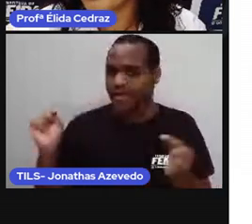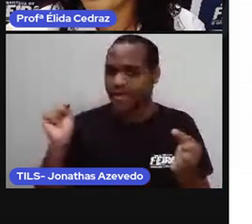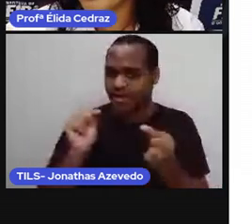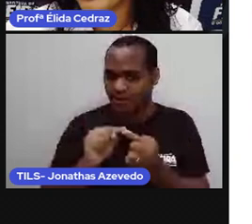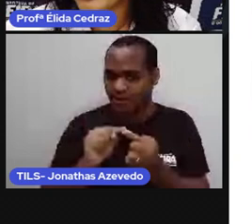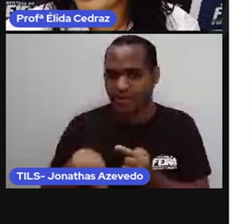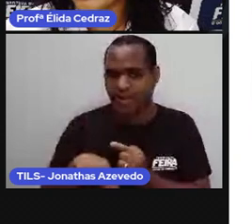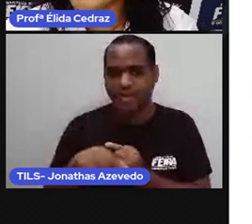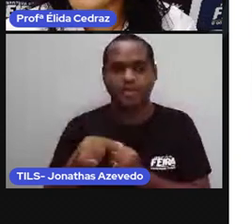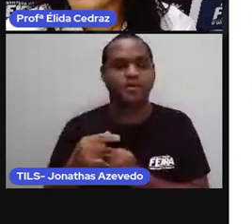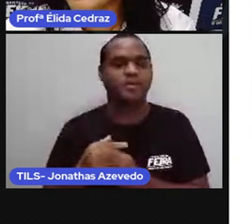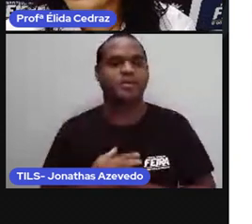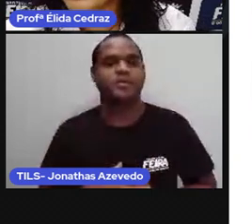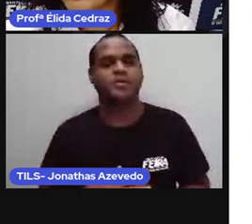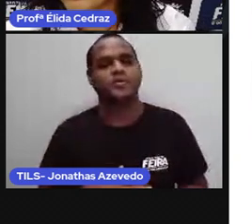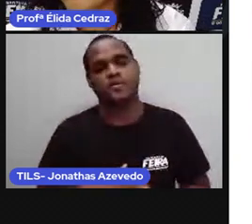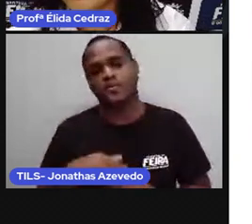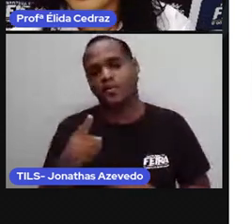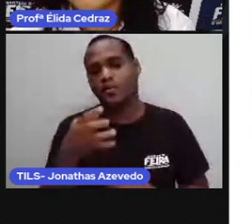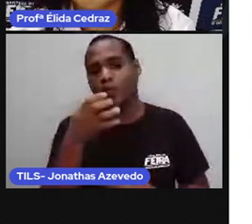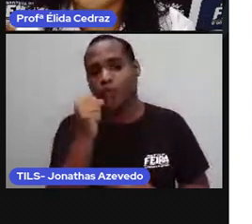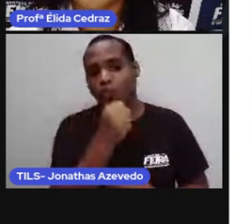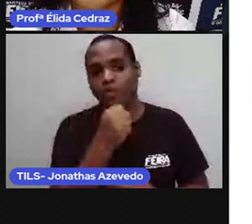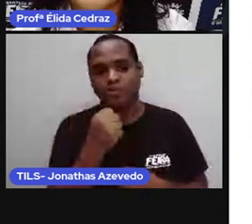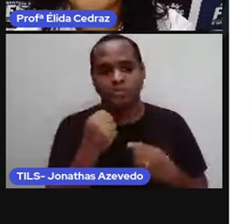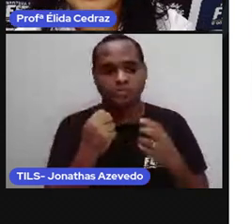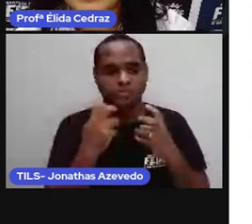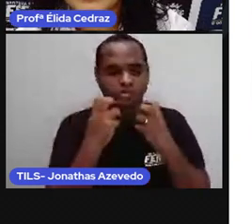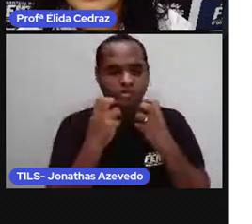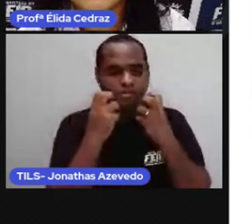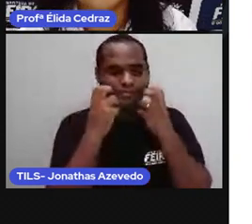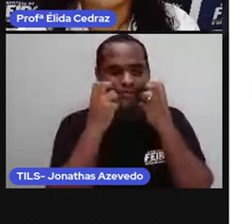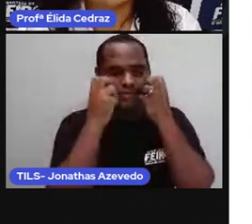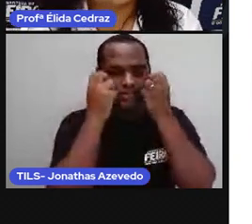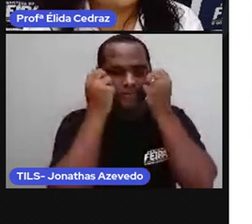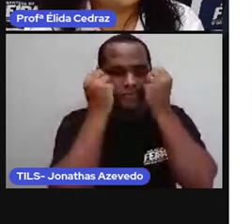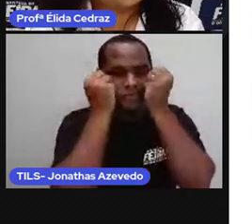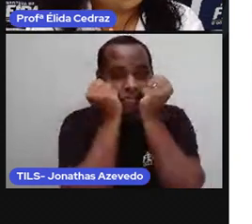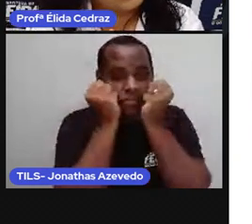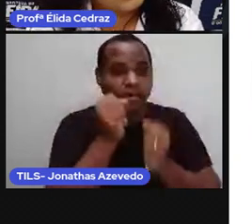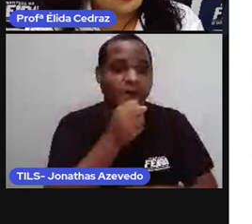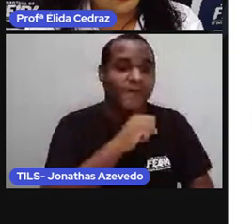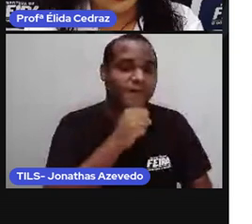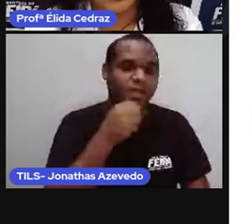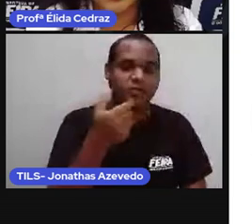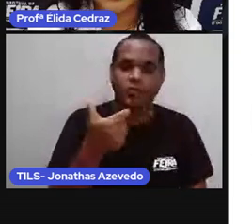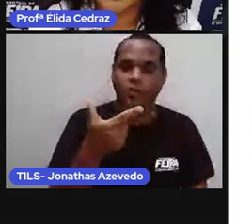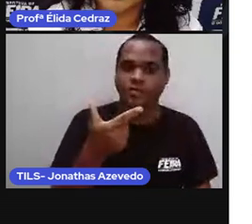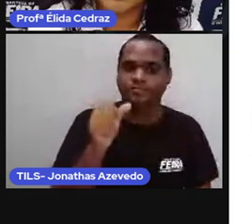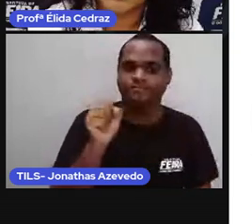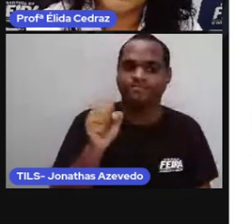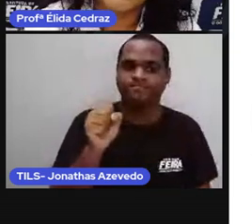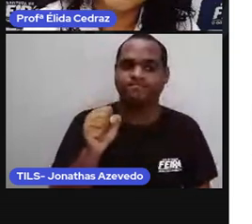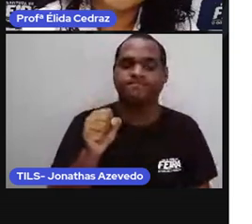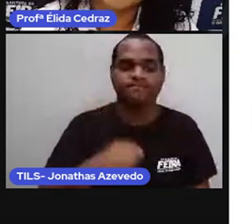só que acelerou. Ela ficou bem velhinha em 12 segundos.